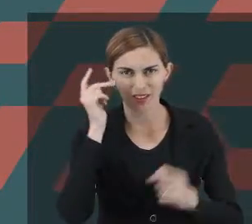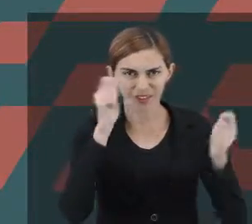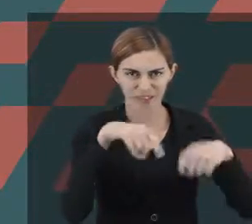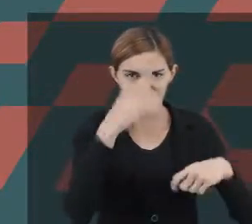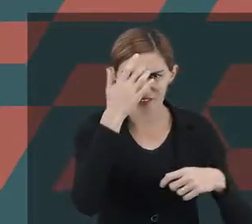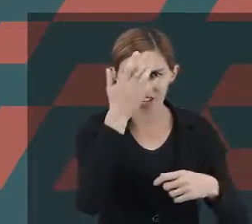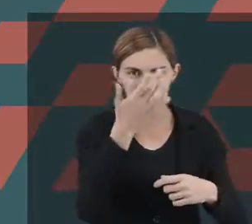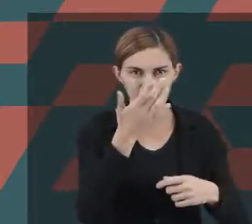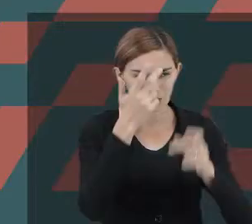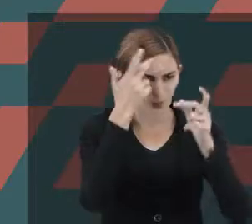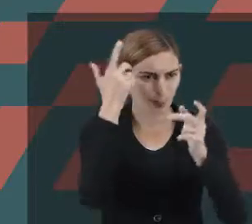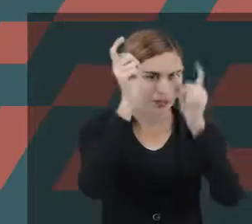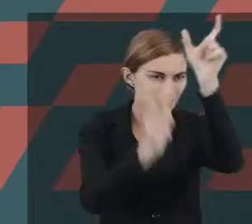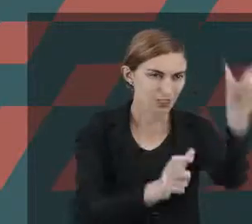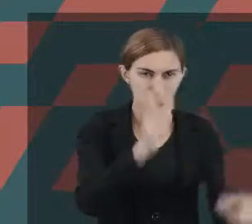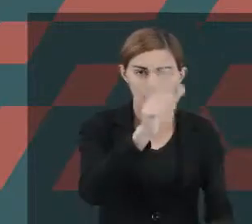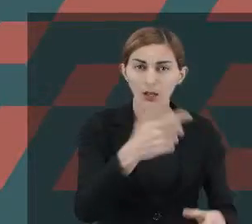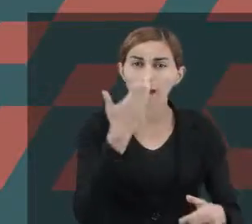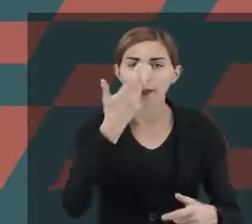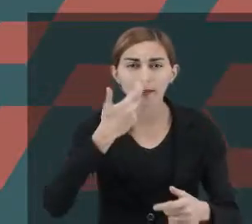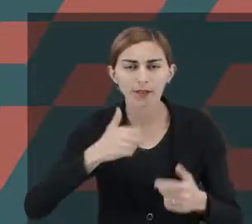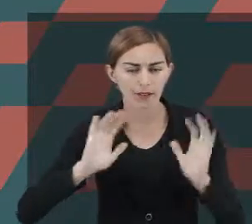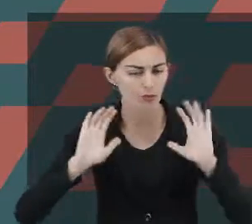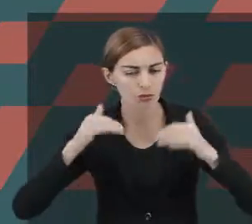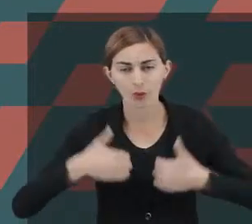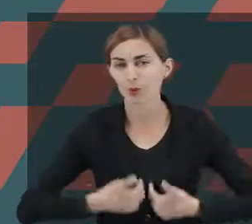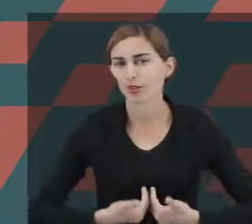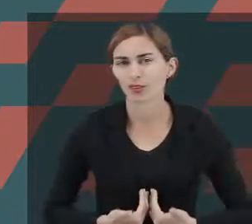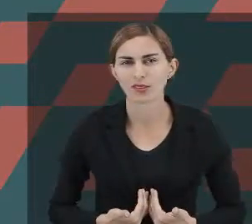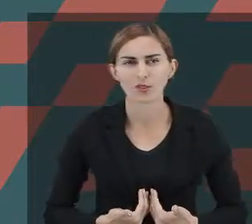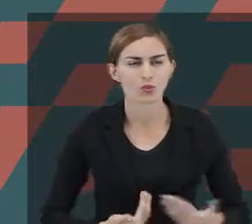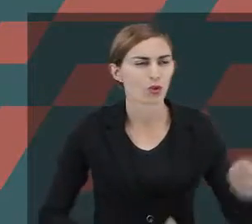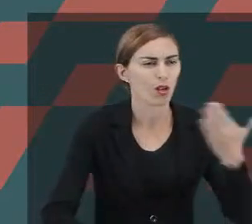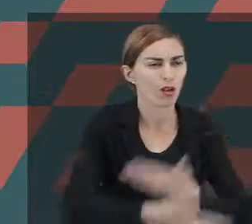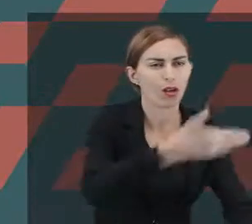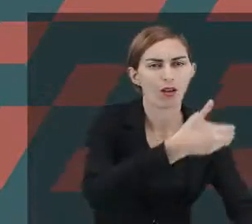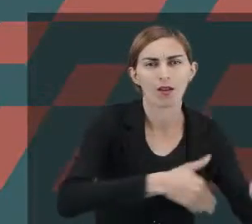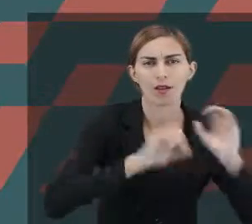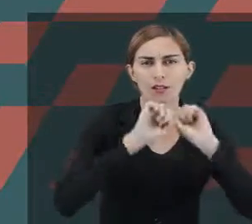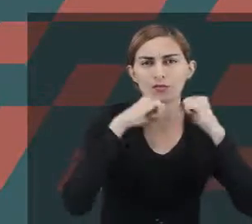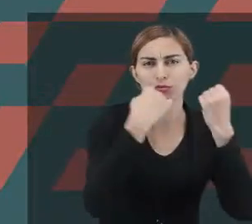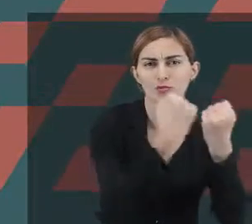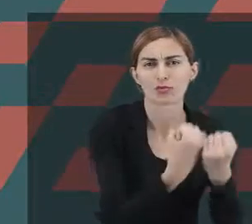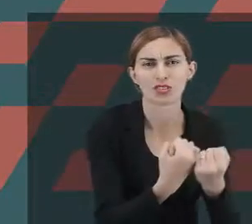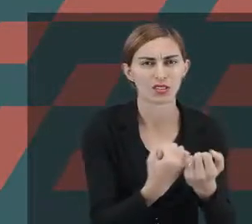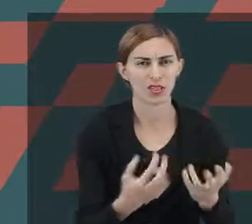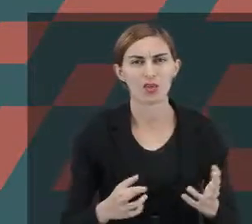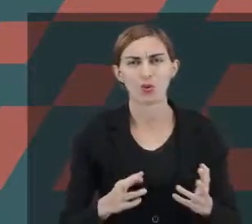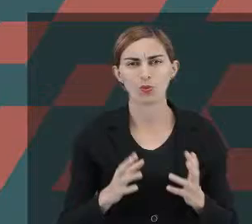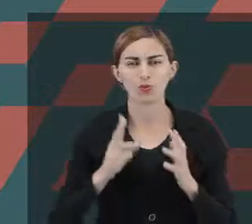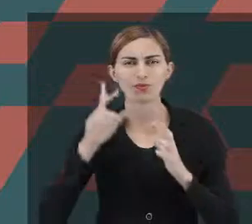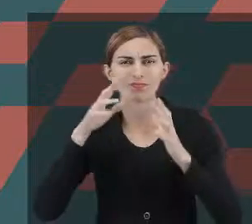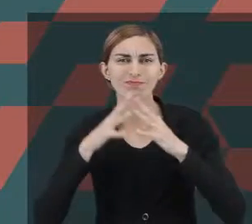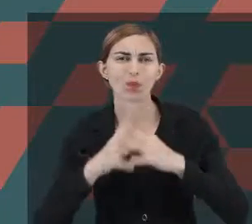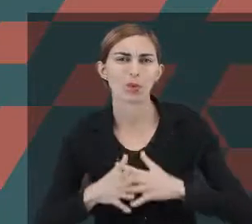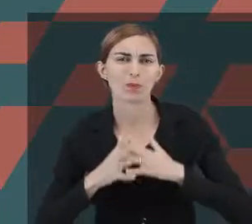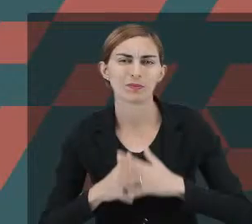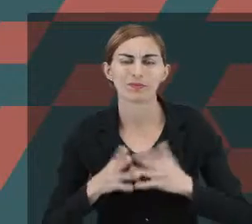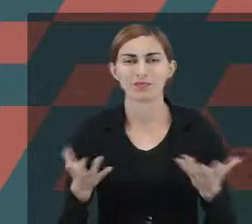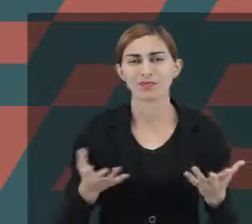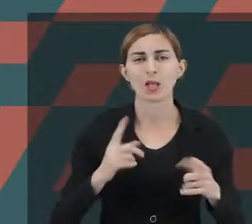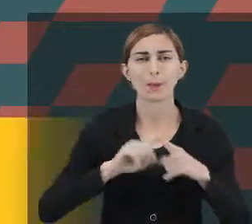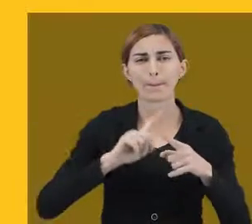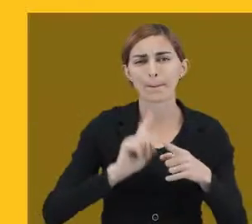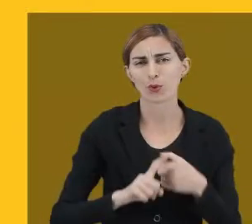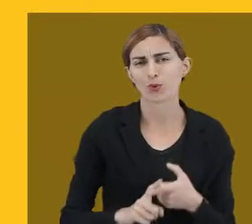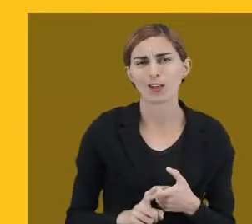Nem sempre é tão fácil assim. Para uma criança com autismo, essa questão dessa relação social é muito acentuada. Porque ela se